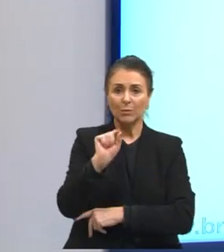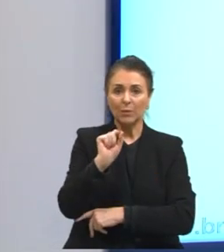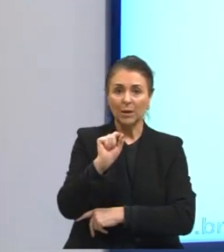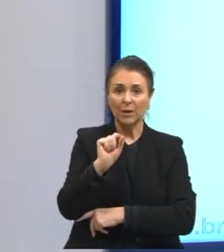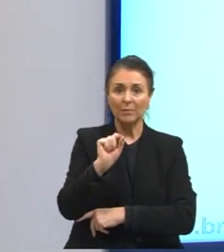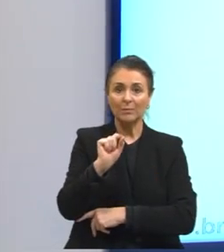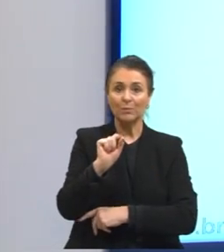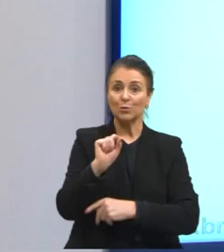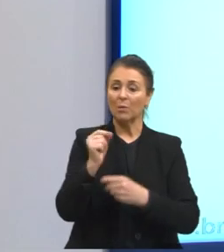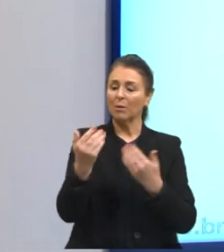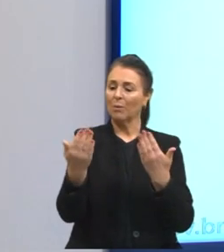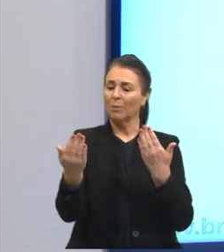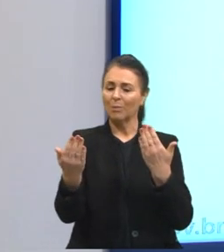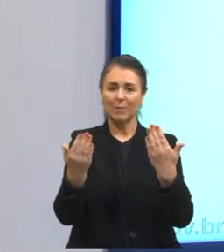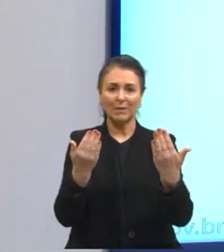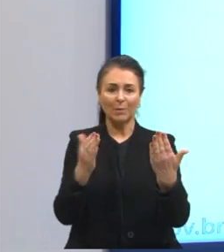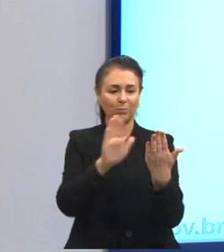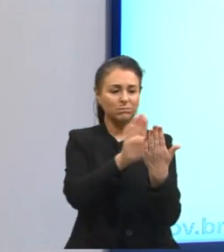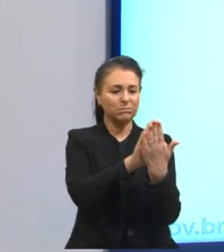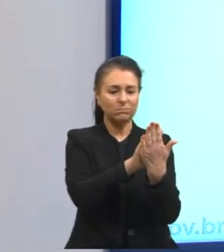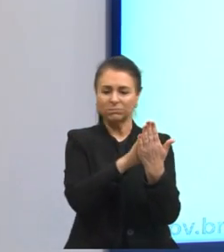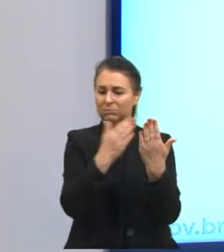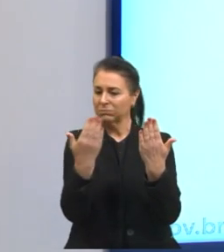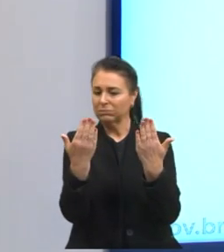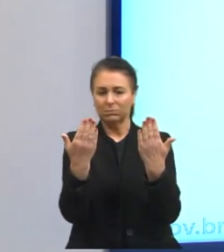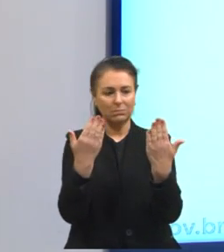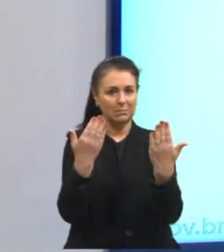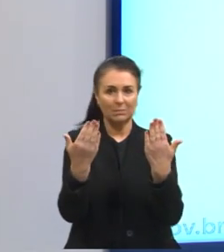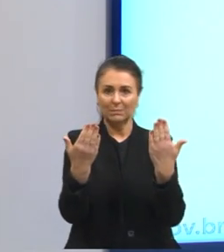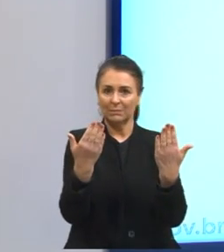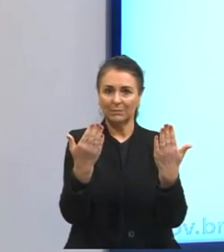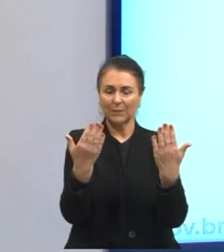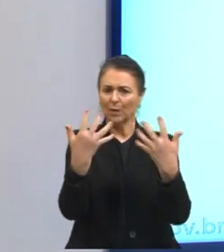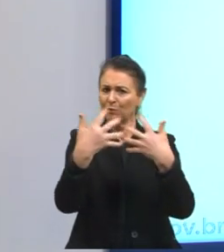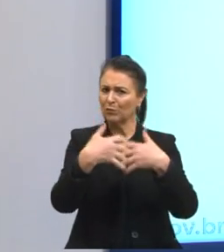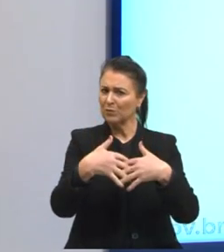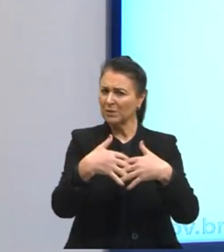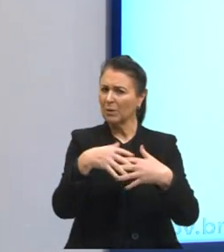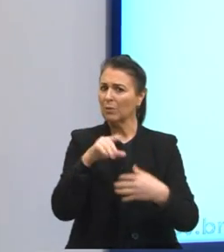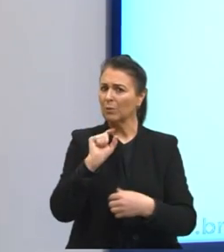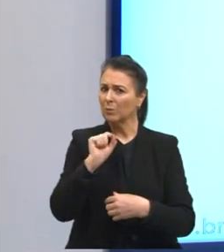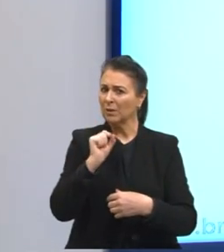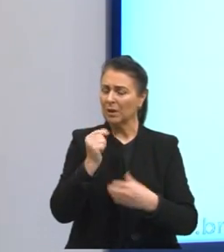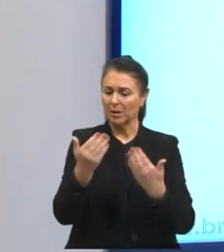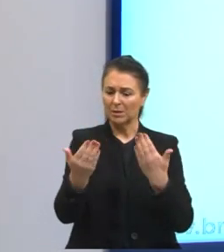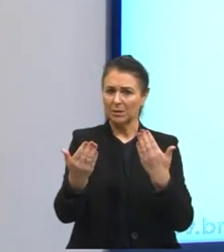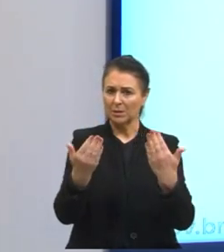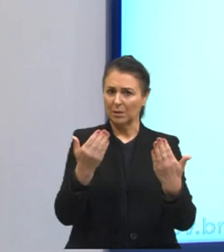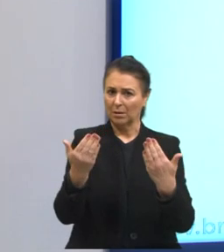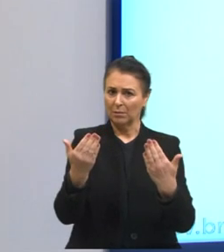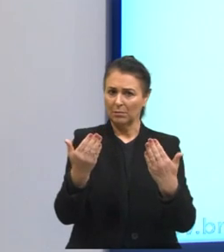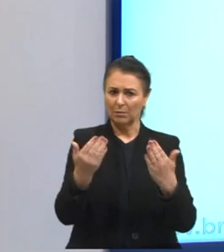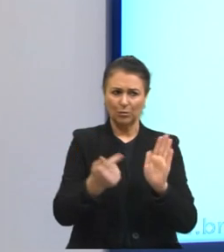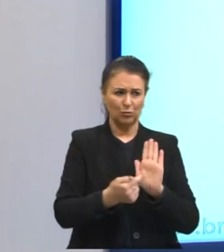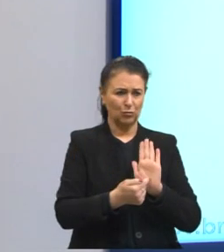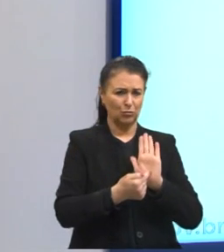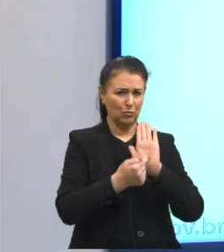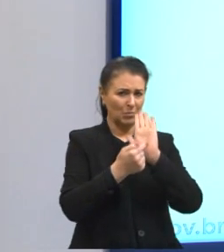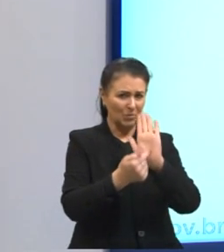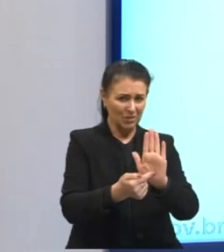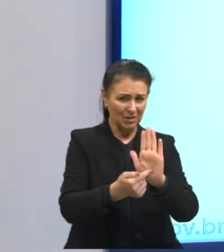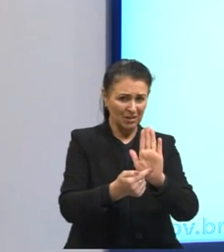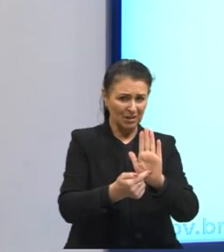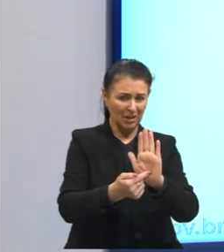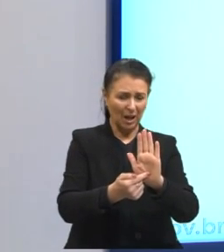comparação. Então, tem a função do que essa comparação? De enfatizar a ação do